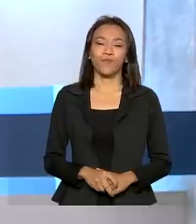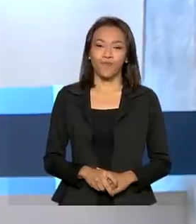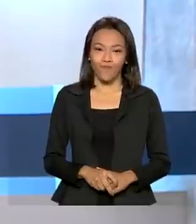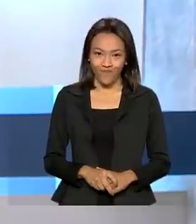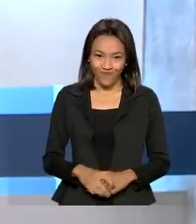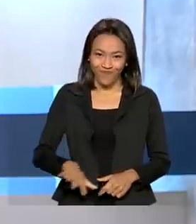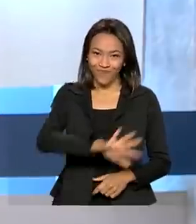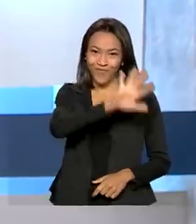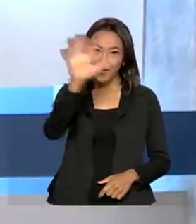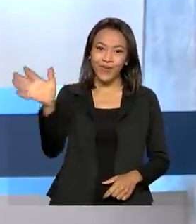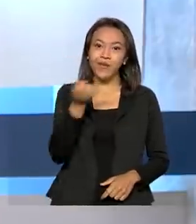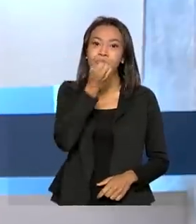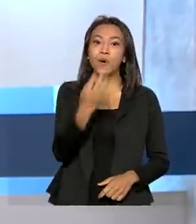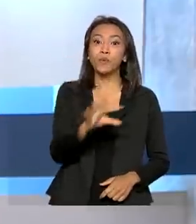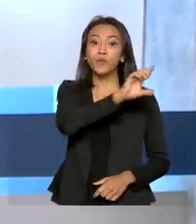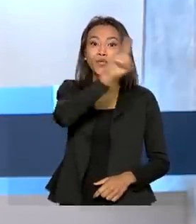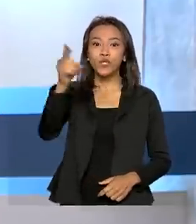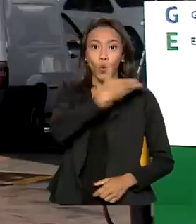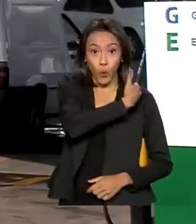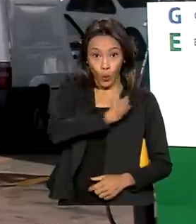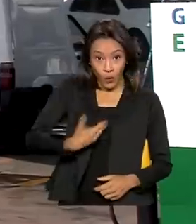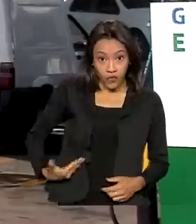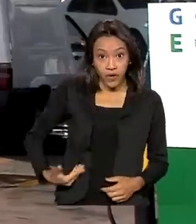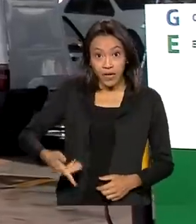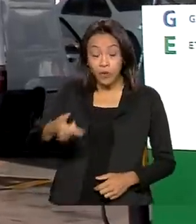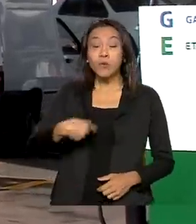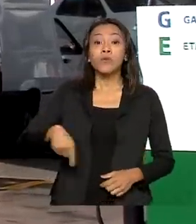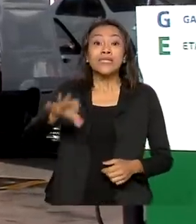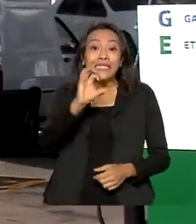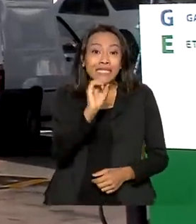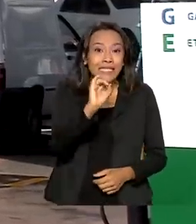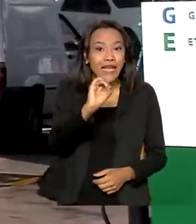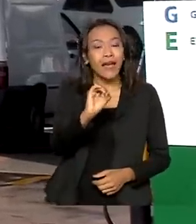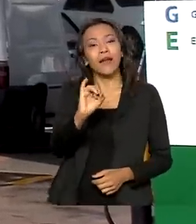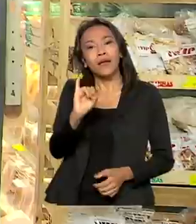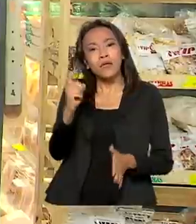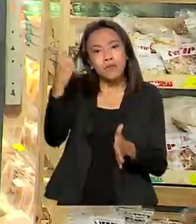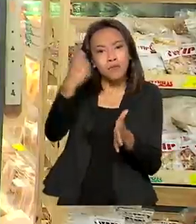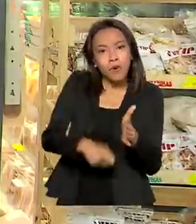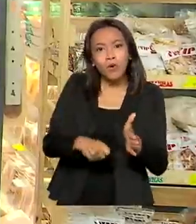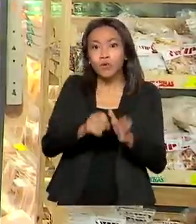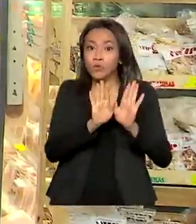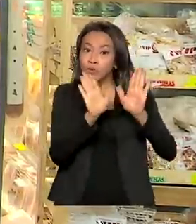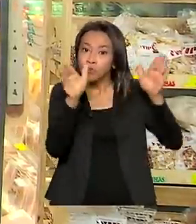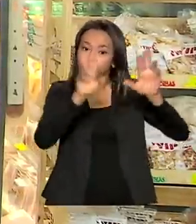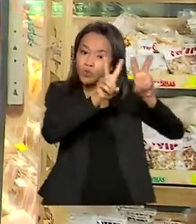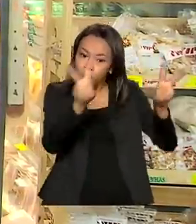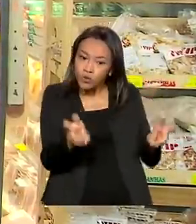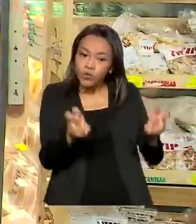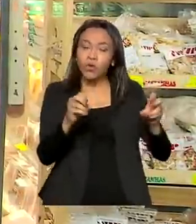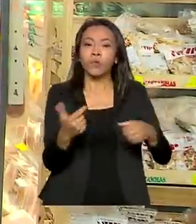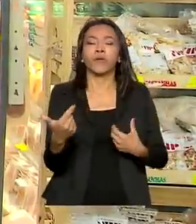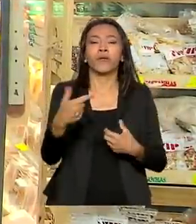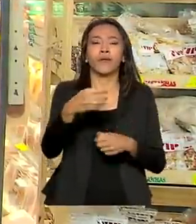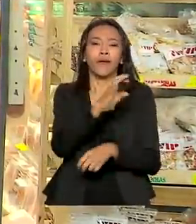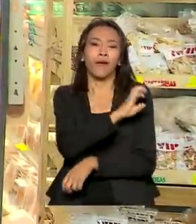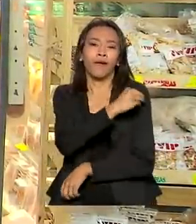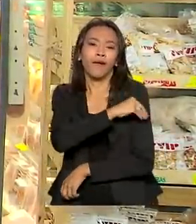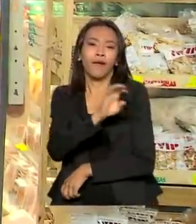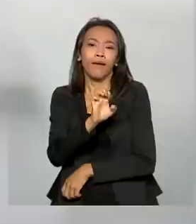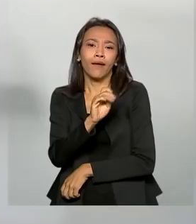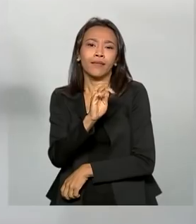Olá, bom dia. Governo zera imposto de importação para etanol e alguns alimentos e reduz